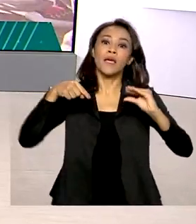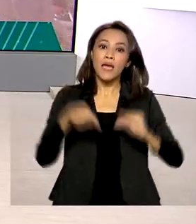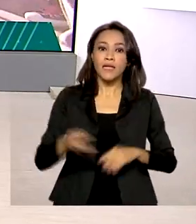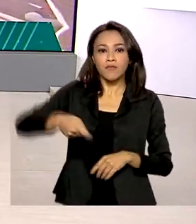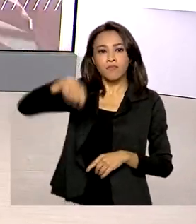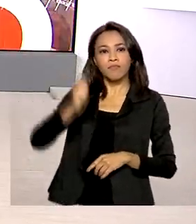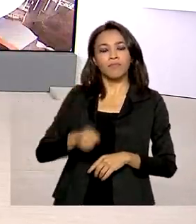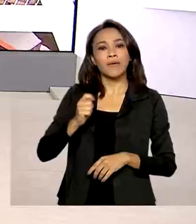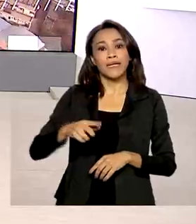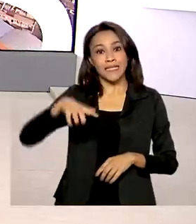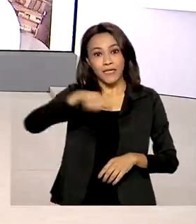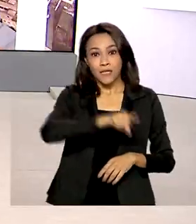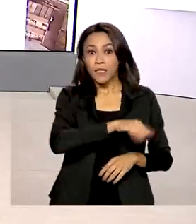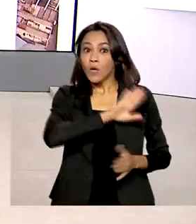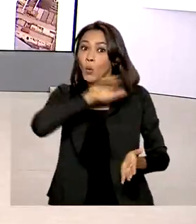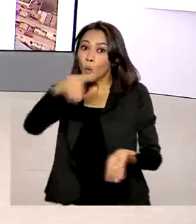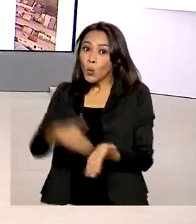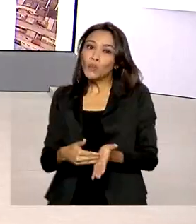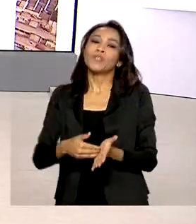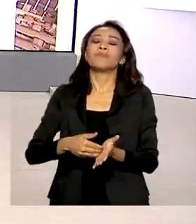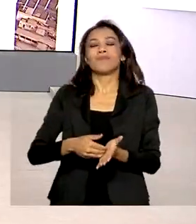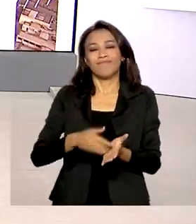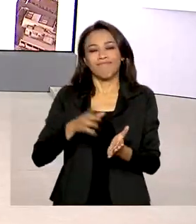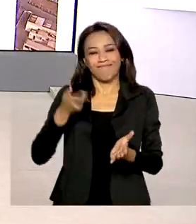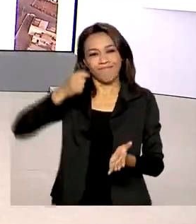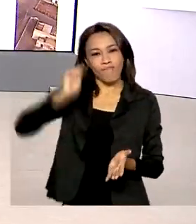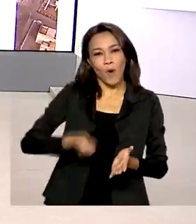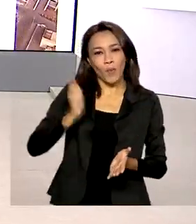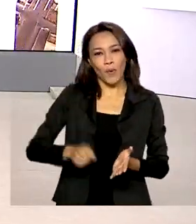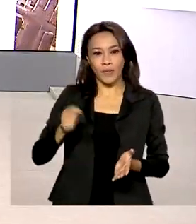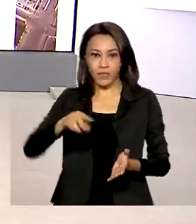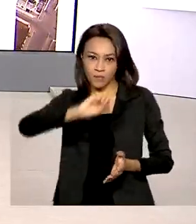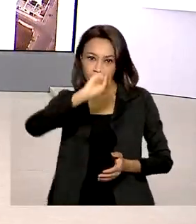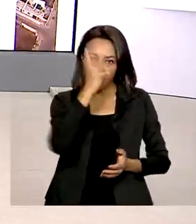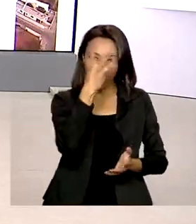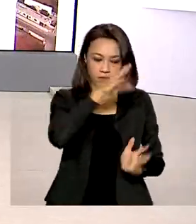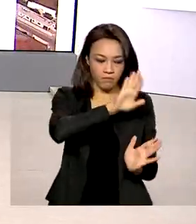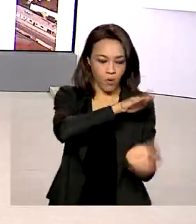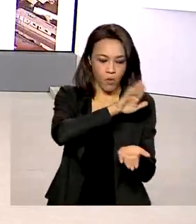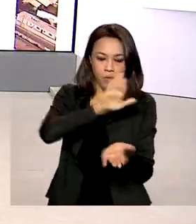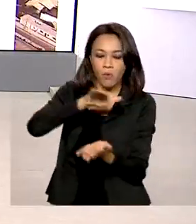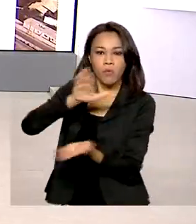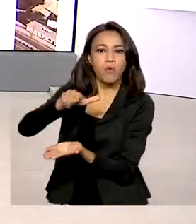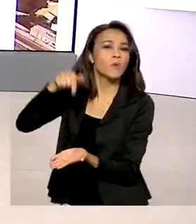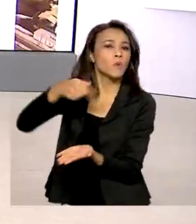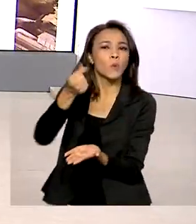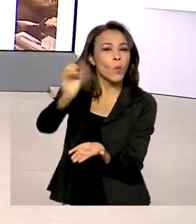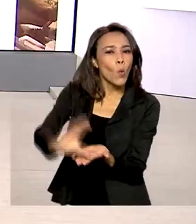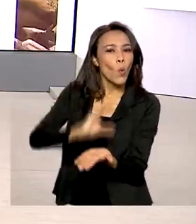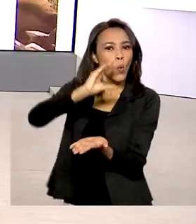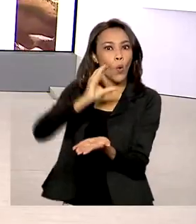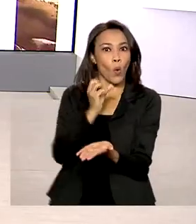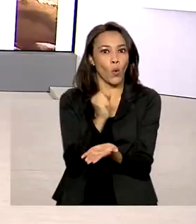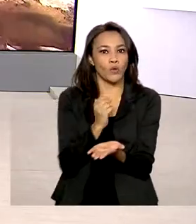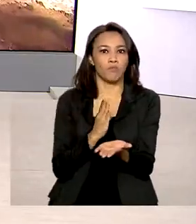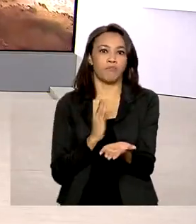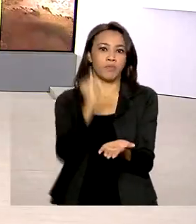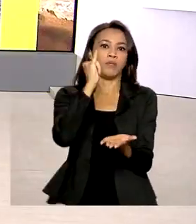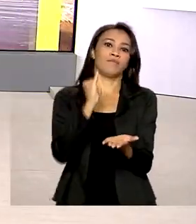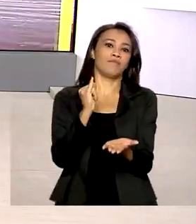sétima e última rodada em 2022. São três blocos que preveem investimentos de quase R$ 8,5